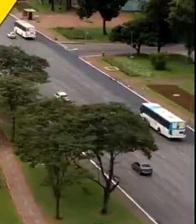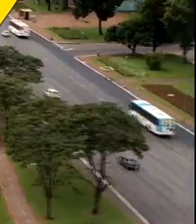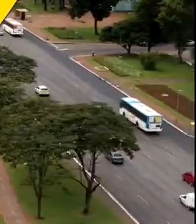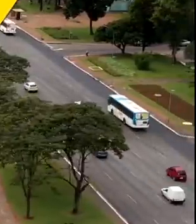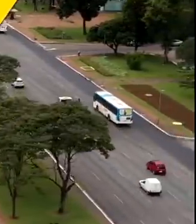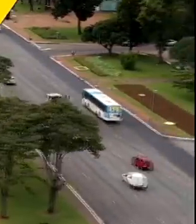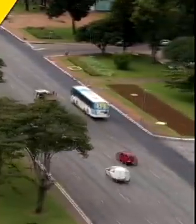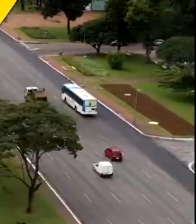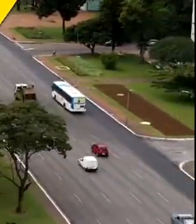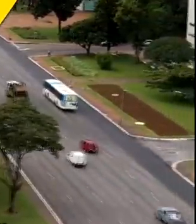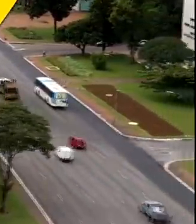Transcrição e Legendas